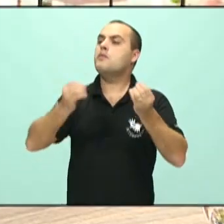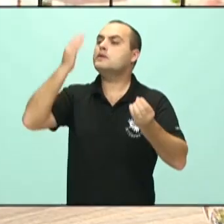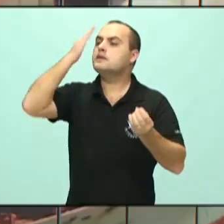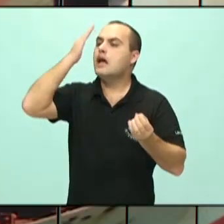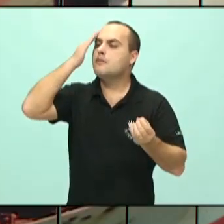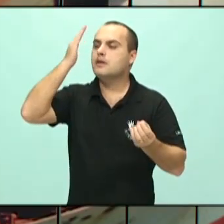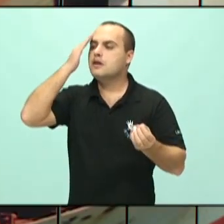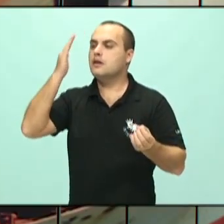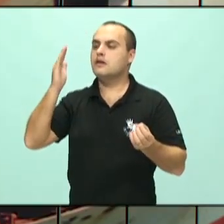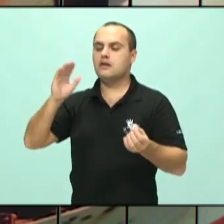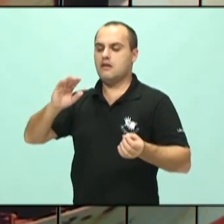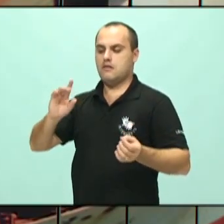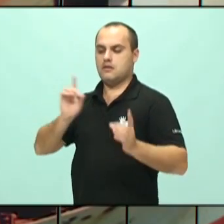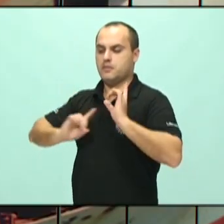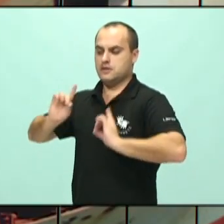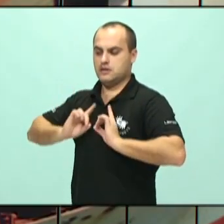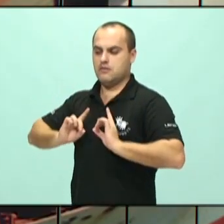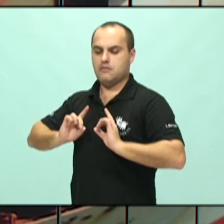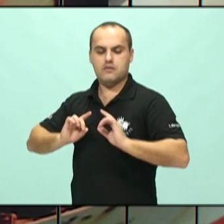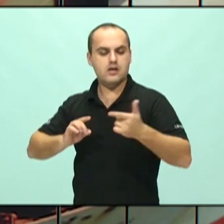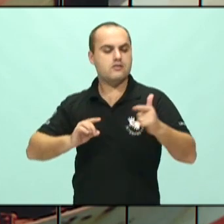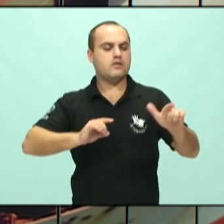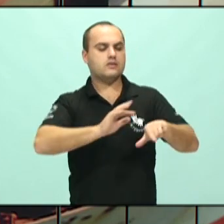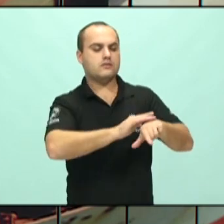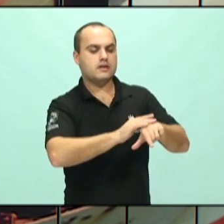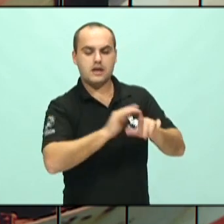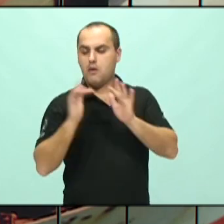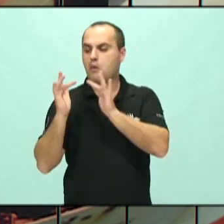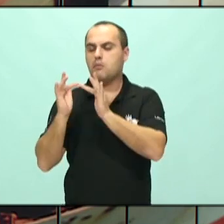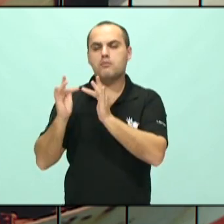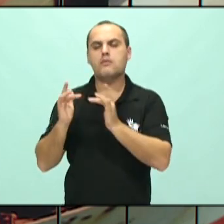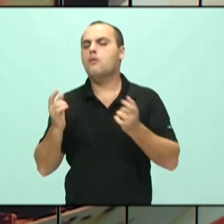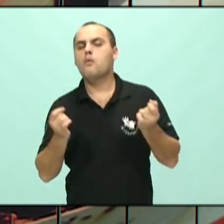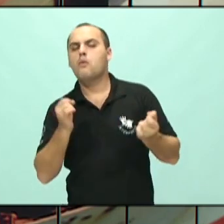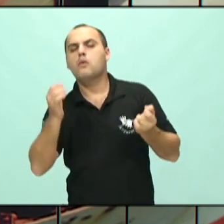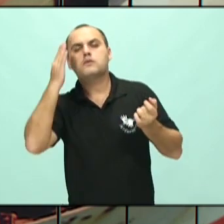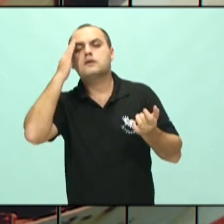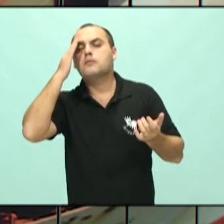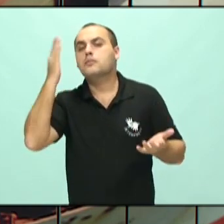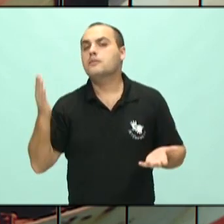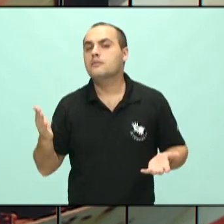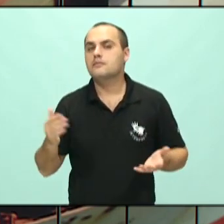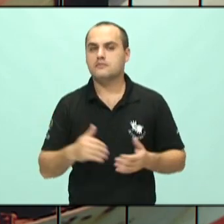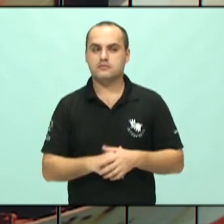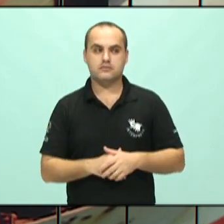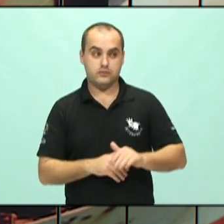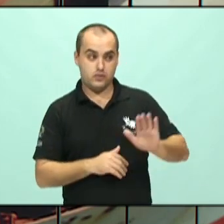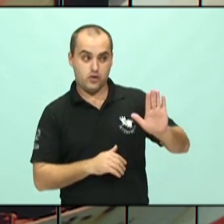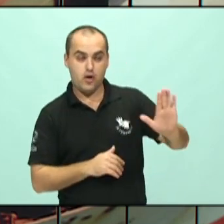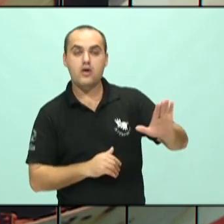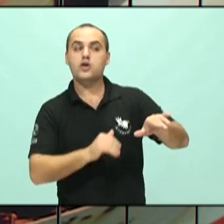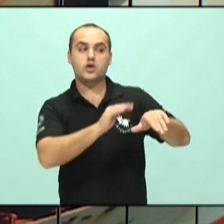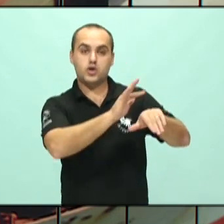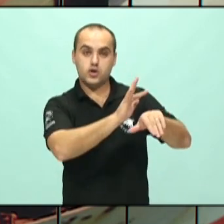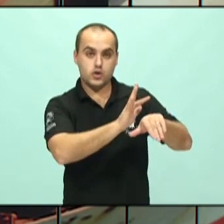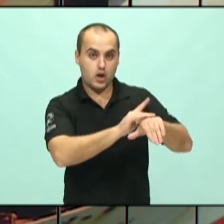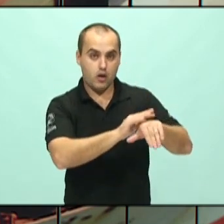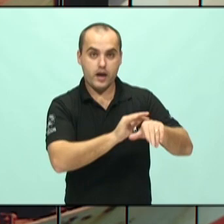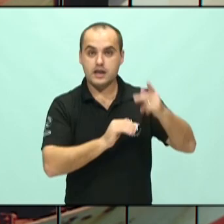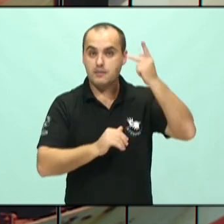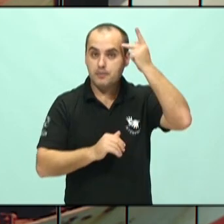patológicos. É interessante a gente pensar que as doenças psiquiátricas, elas